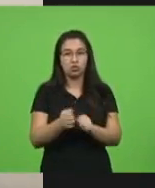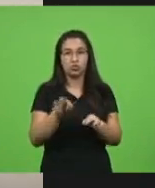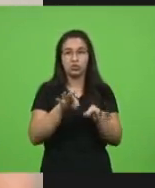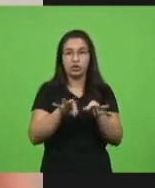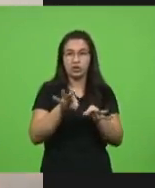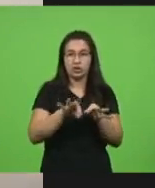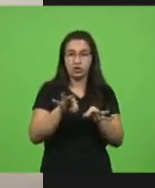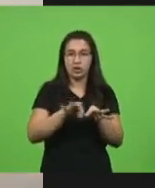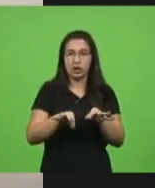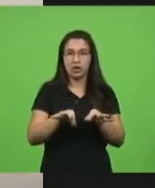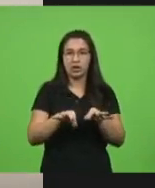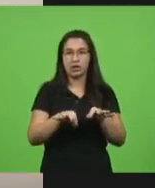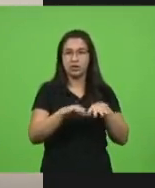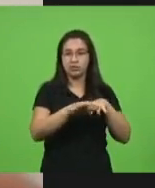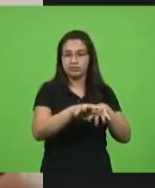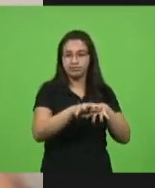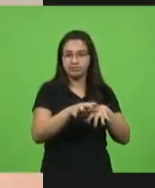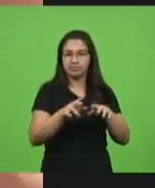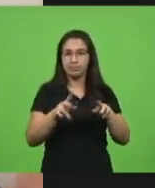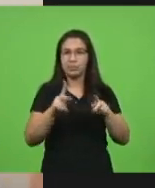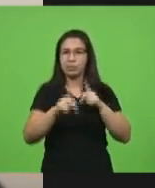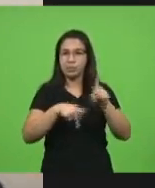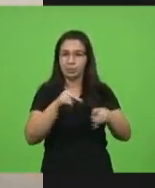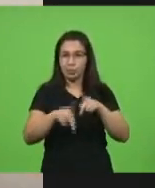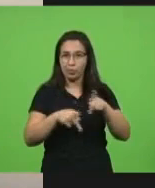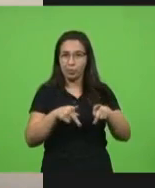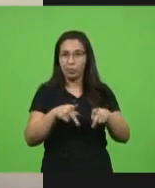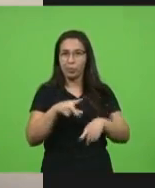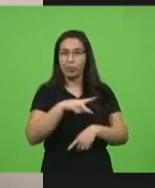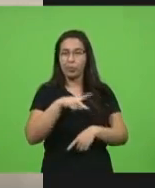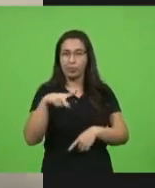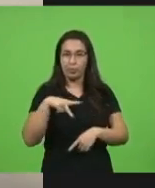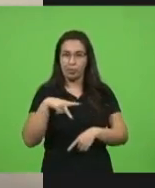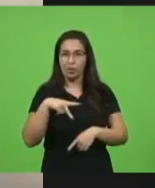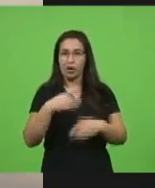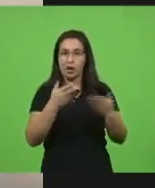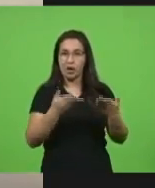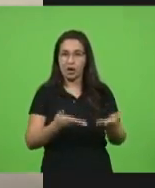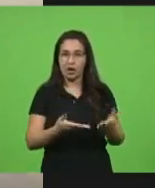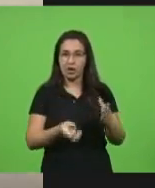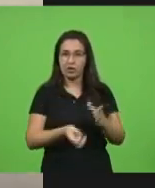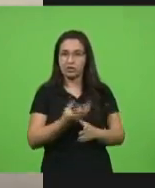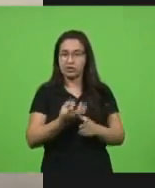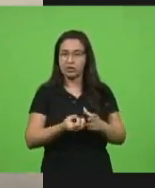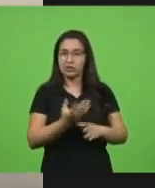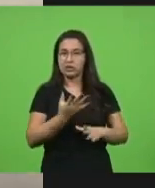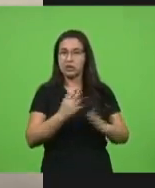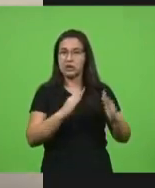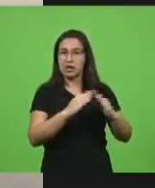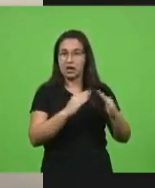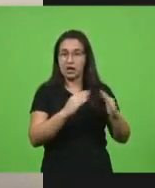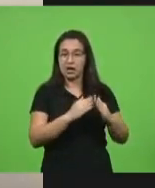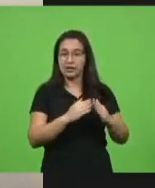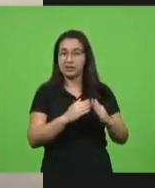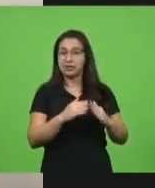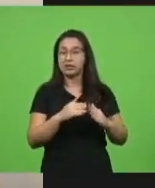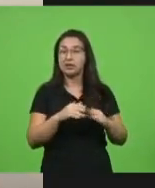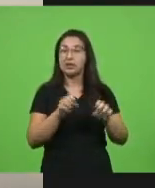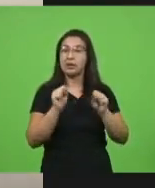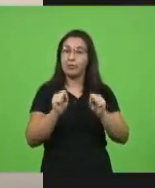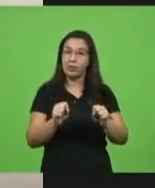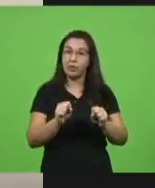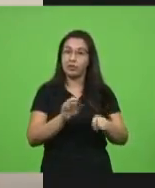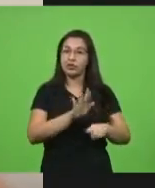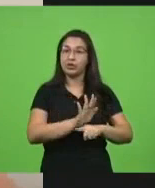movimentos populares, movimentos por moradia, para a gente poder também contribuir